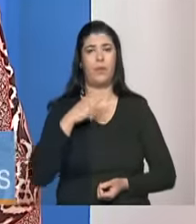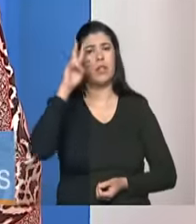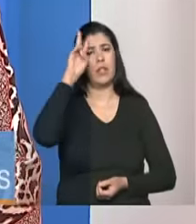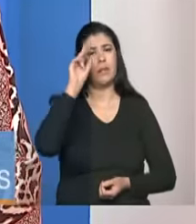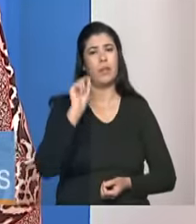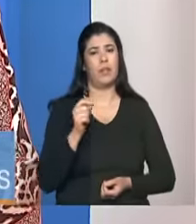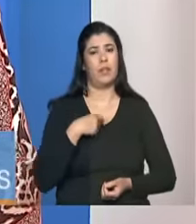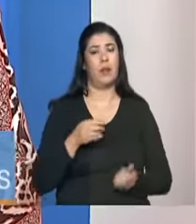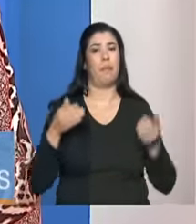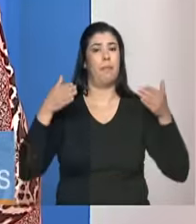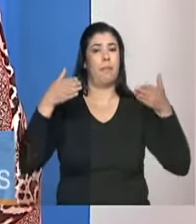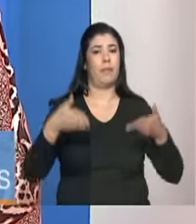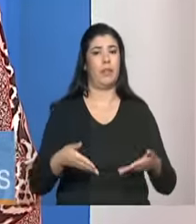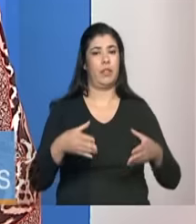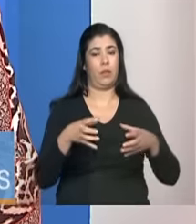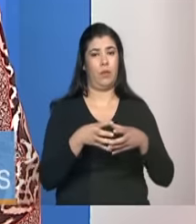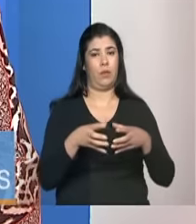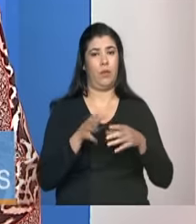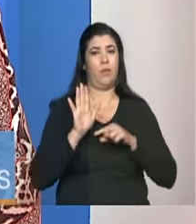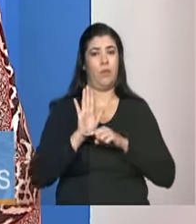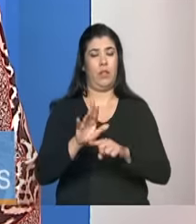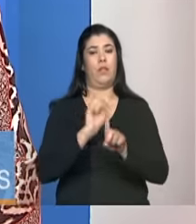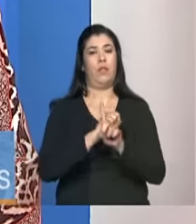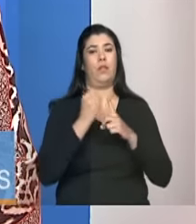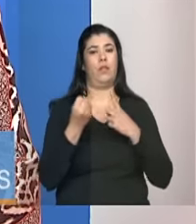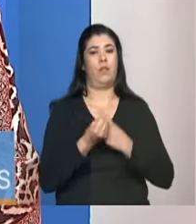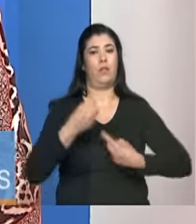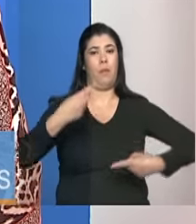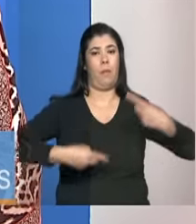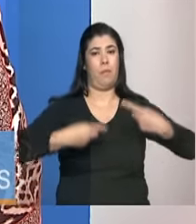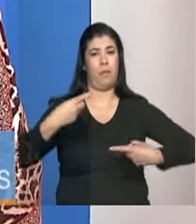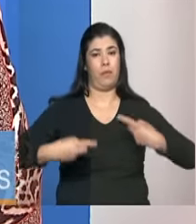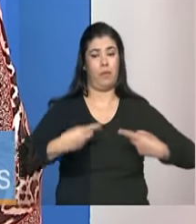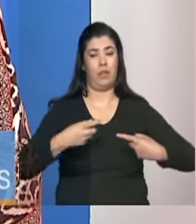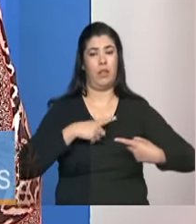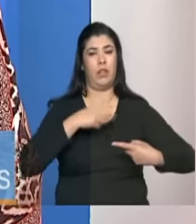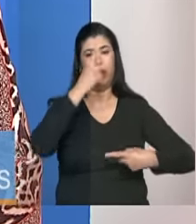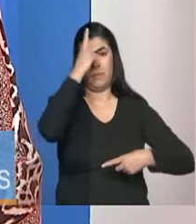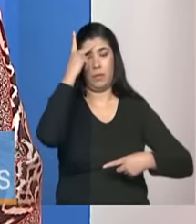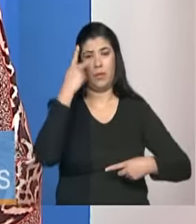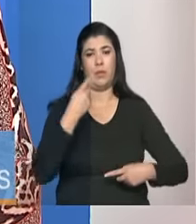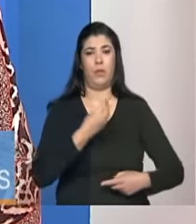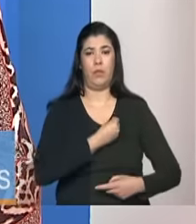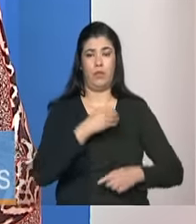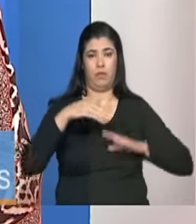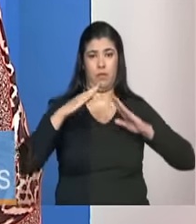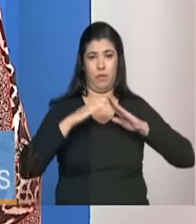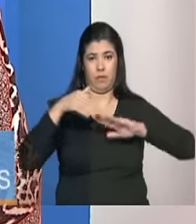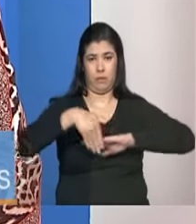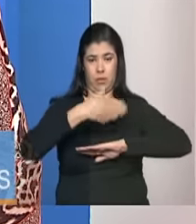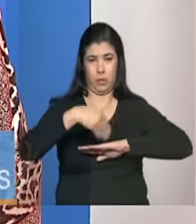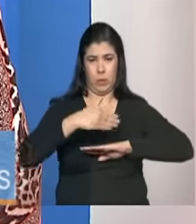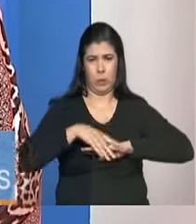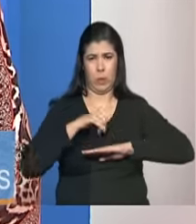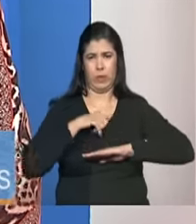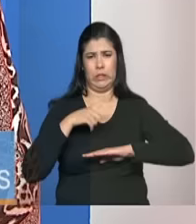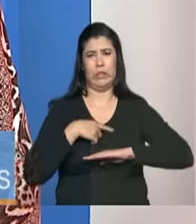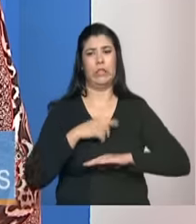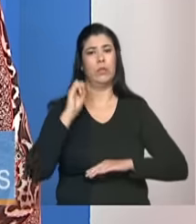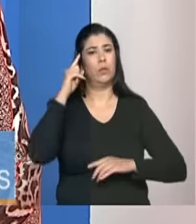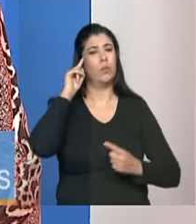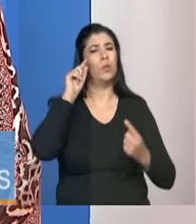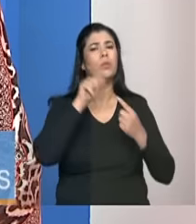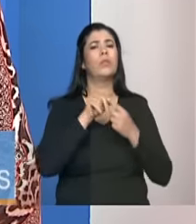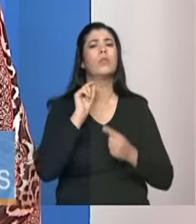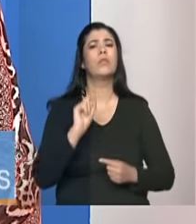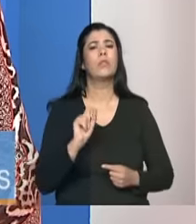assistência social como política de proteção à população em situação de rua ela tem um objetivo fundamental que é tirar essas